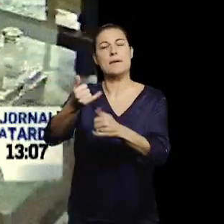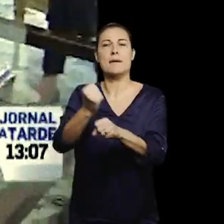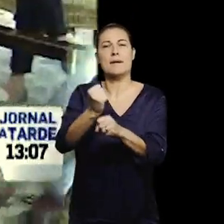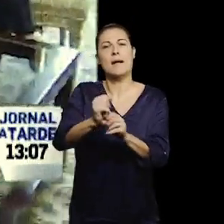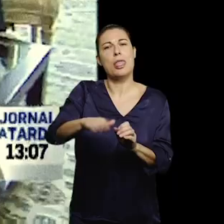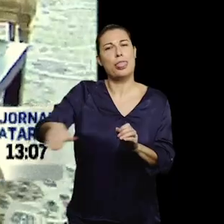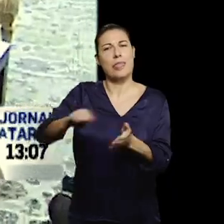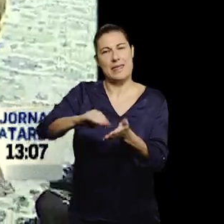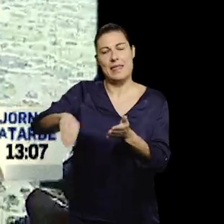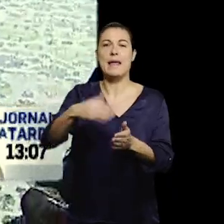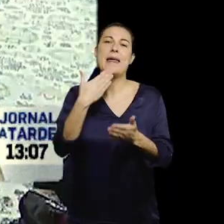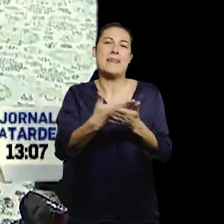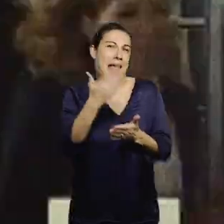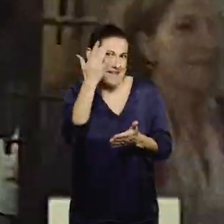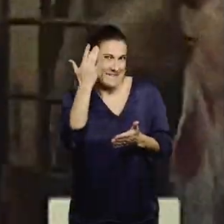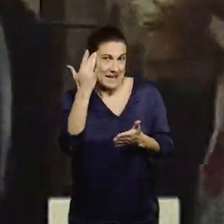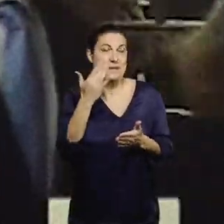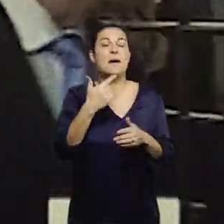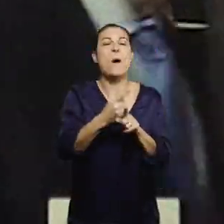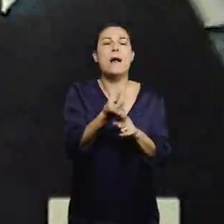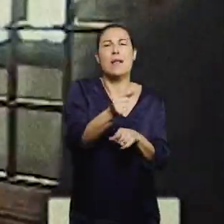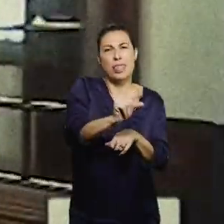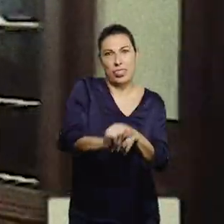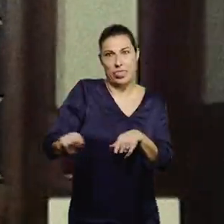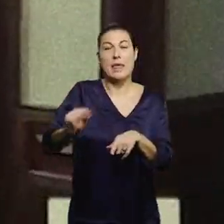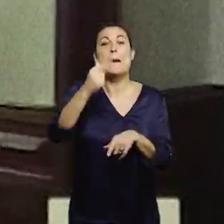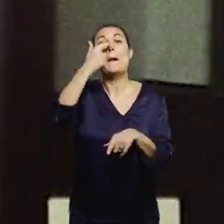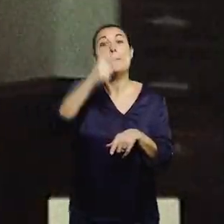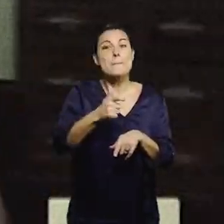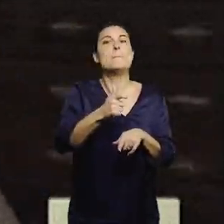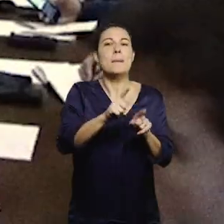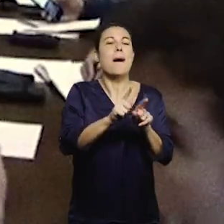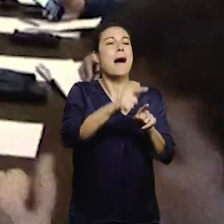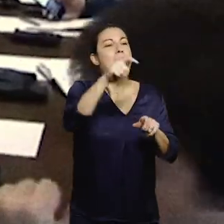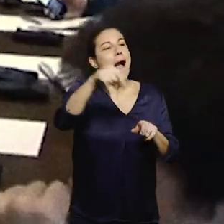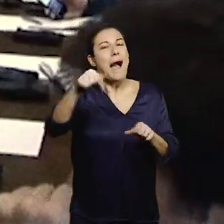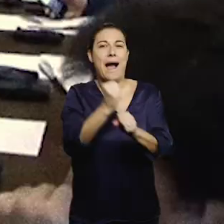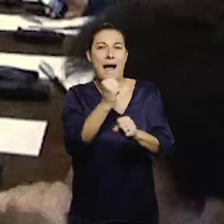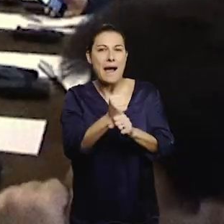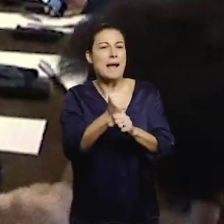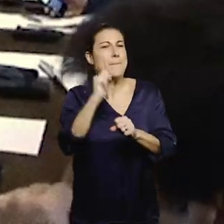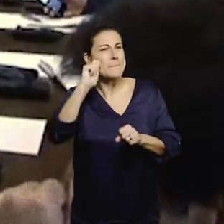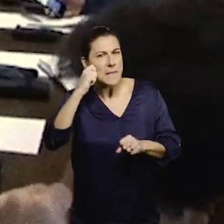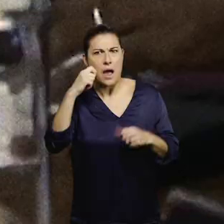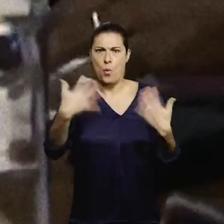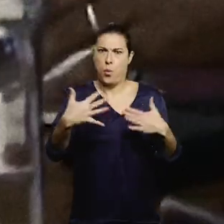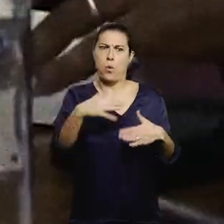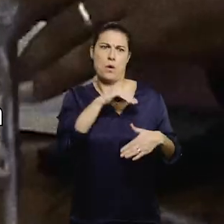Abusar de horas extra a preço de saldo em vez de contratar mais pessoas piora a vida de quem trabalha e de quem não tem emprego.